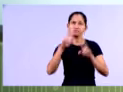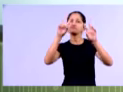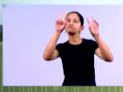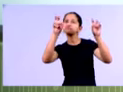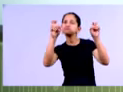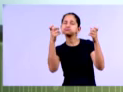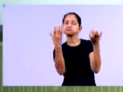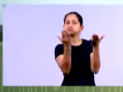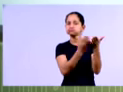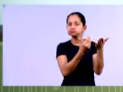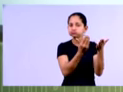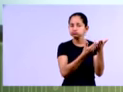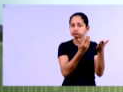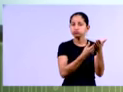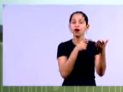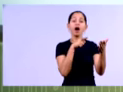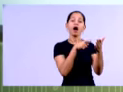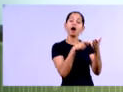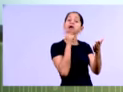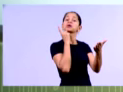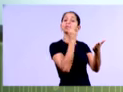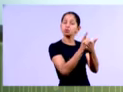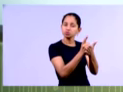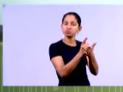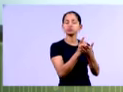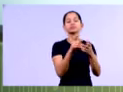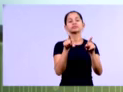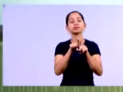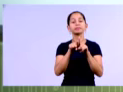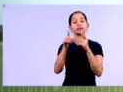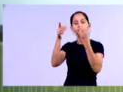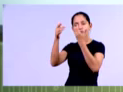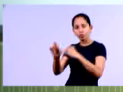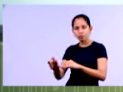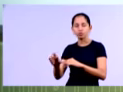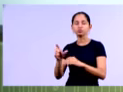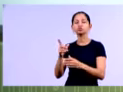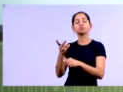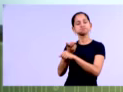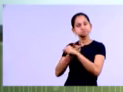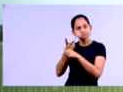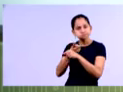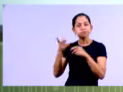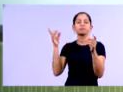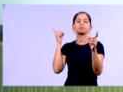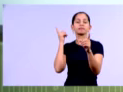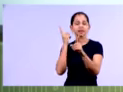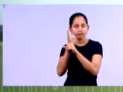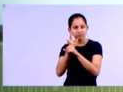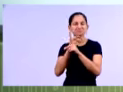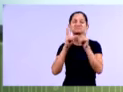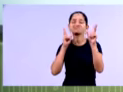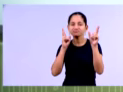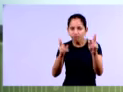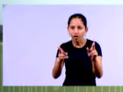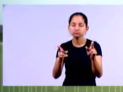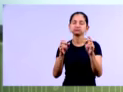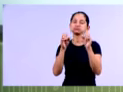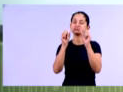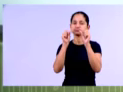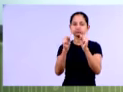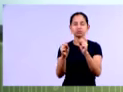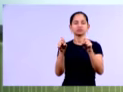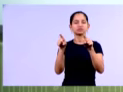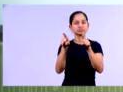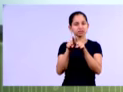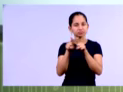num livro específico, numa questão de concurso ou qualquer outra fonte que você tiver de posse de um balanço patrimonial,